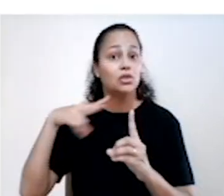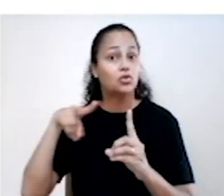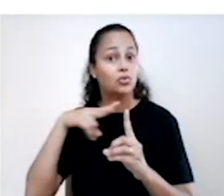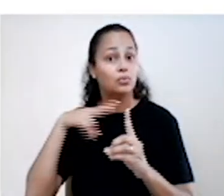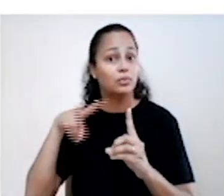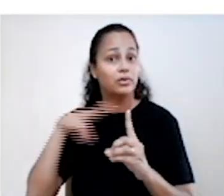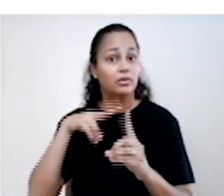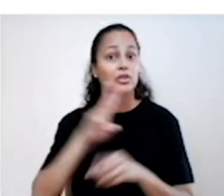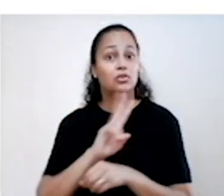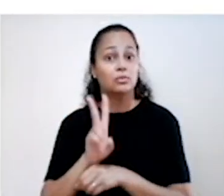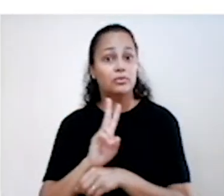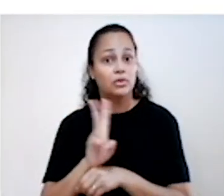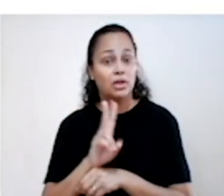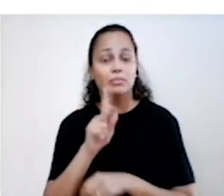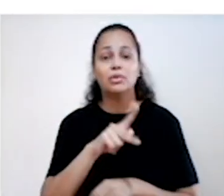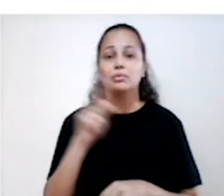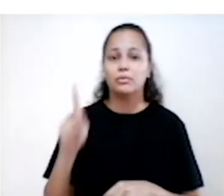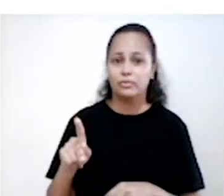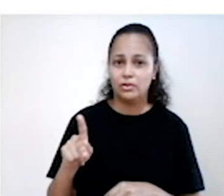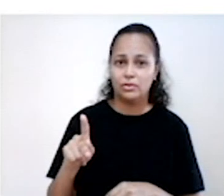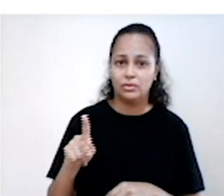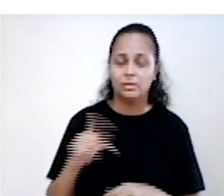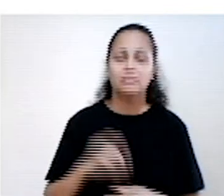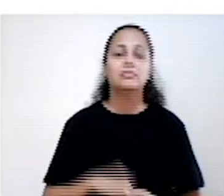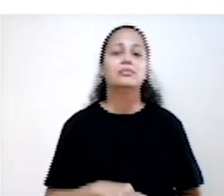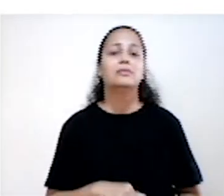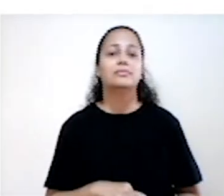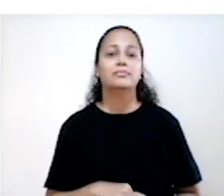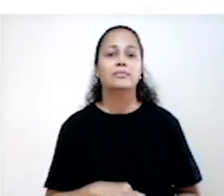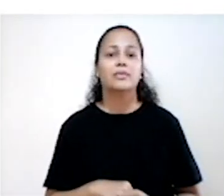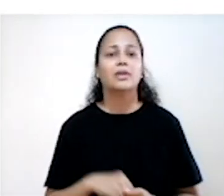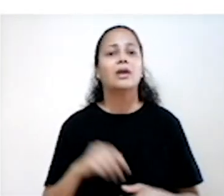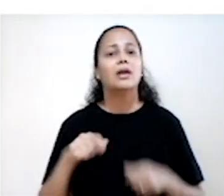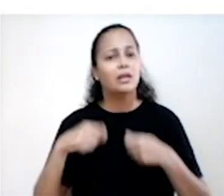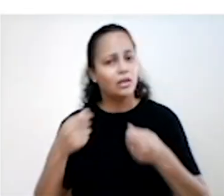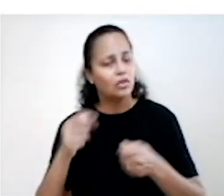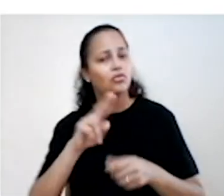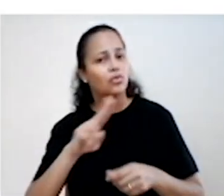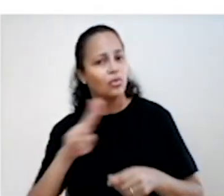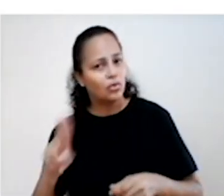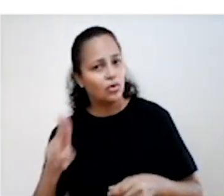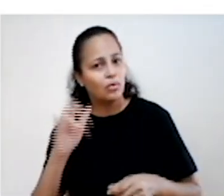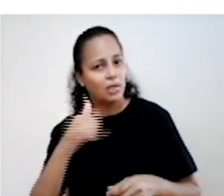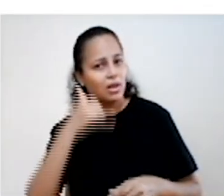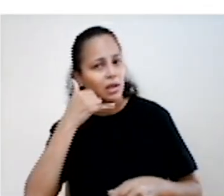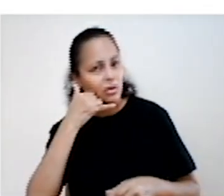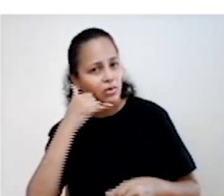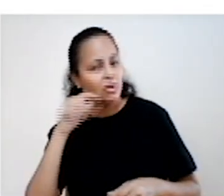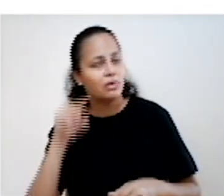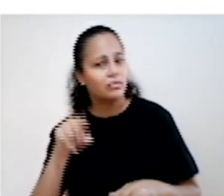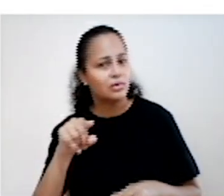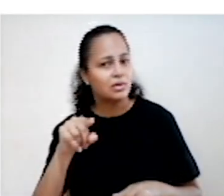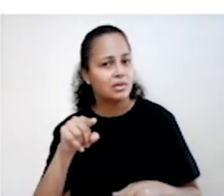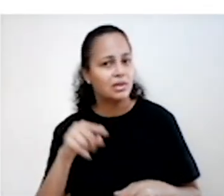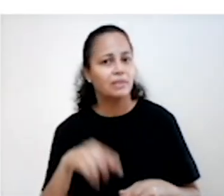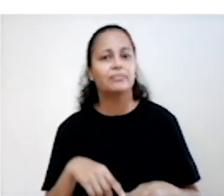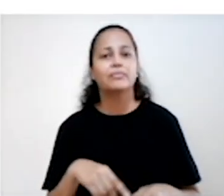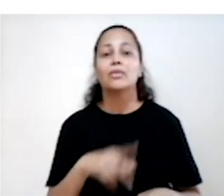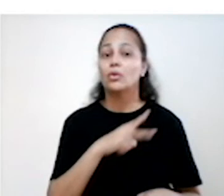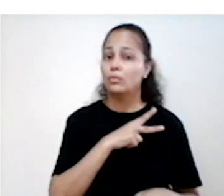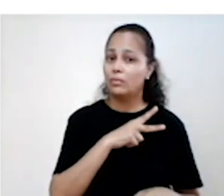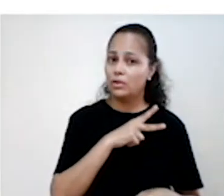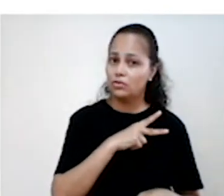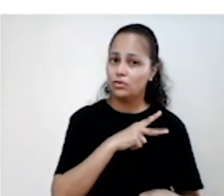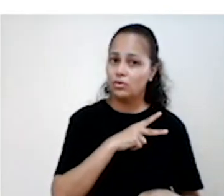entrar em contato com a faculdade Que vai ser encaminhada para a Clínica Escola Você deixa o seu nome e eles entram em contato Os serviços particulares se